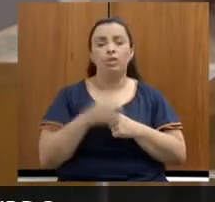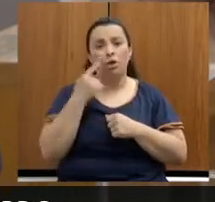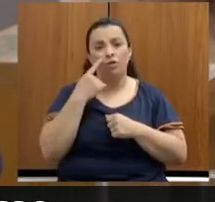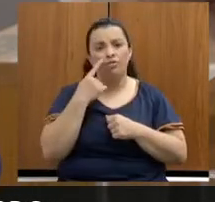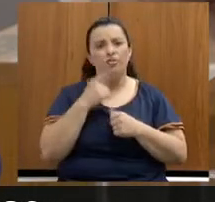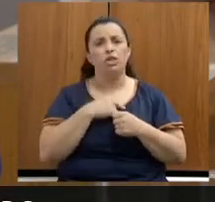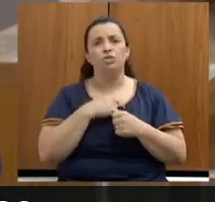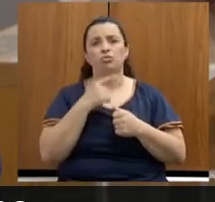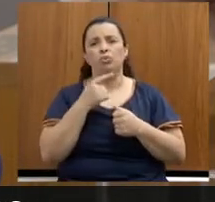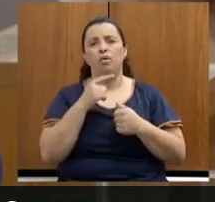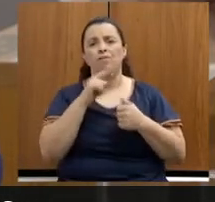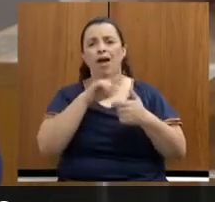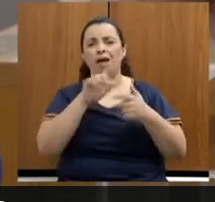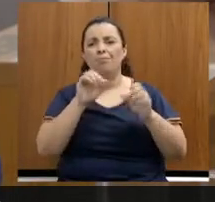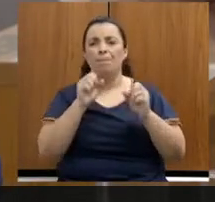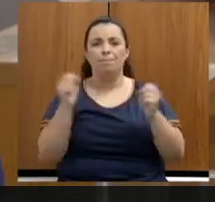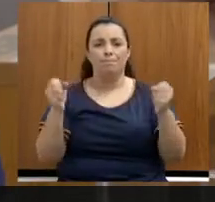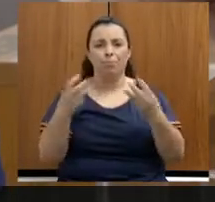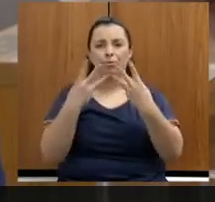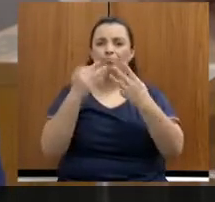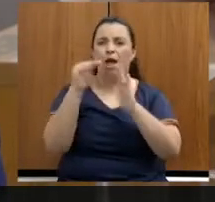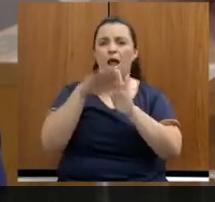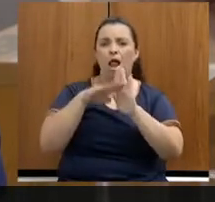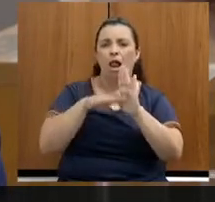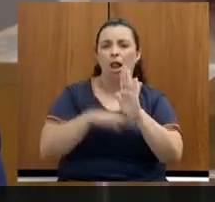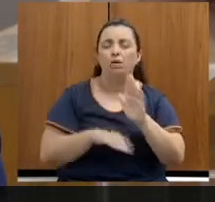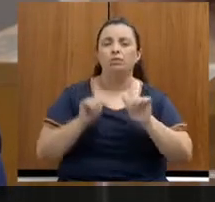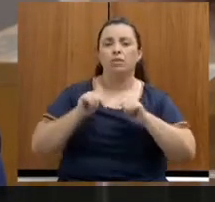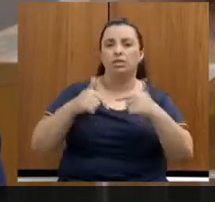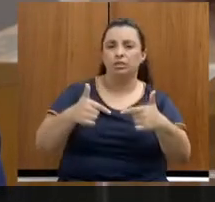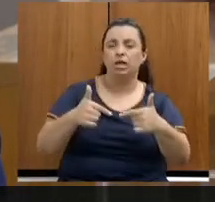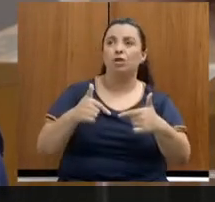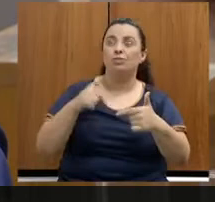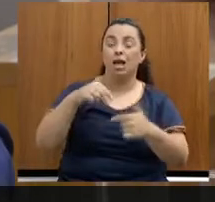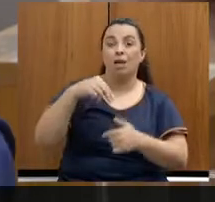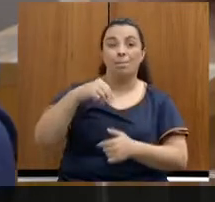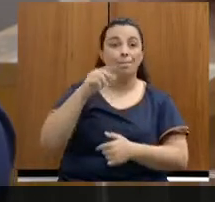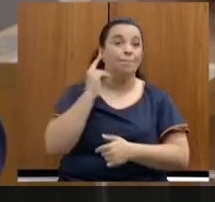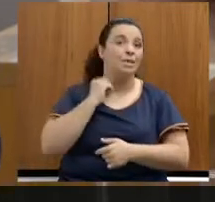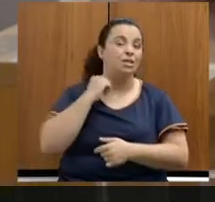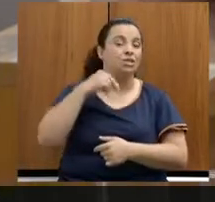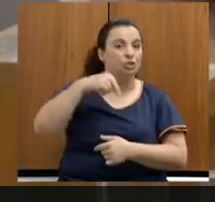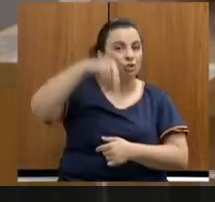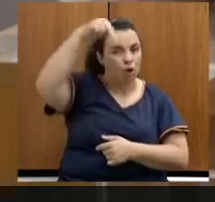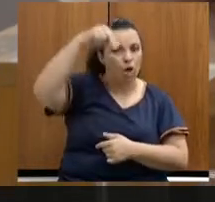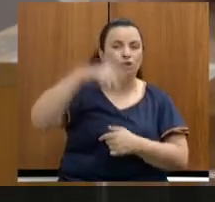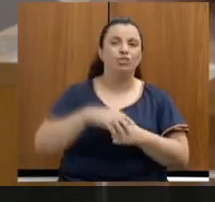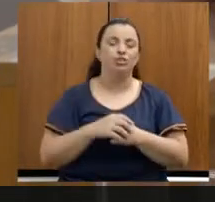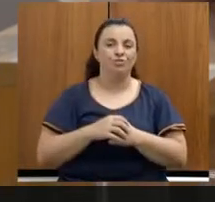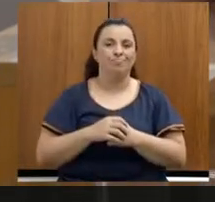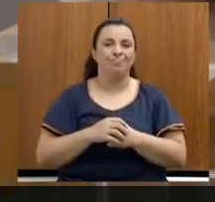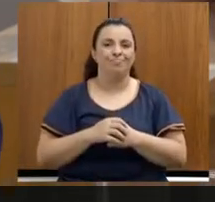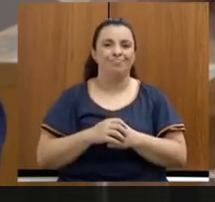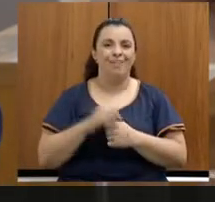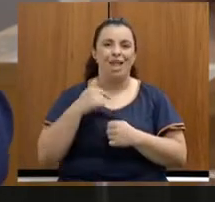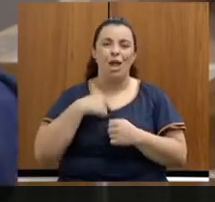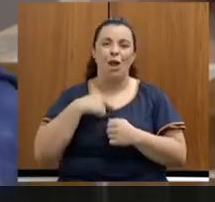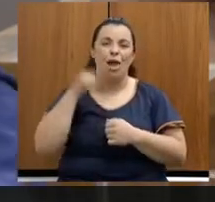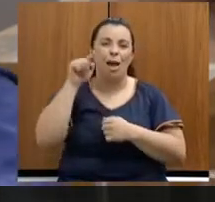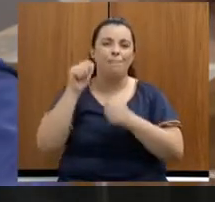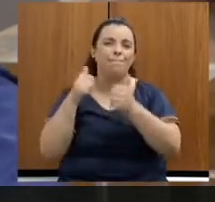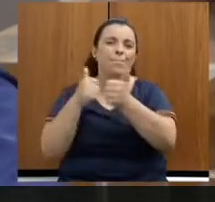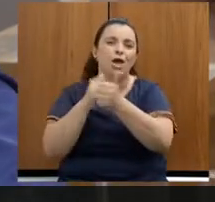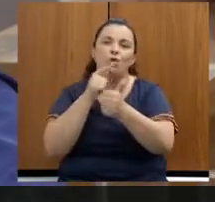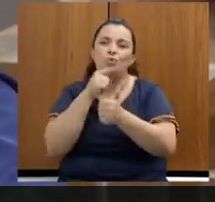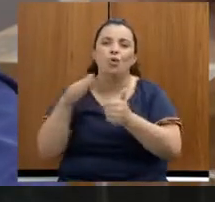ações ali colocadas, desde o nosso, meu querido norte de Minas, eu que sou barranqueiro, lá das margens do São Francisco, minha